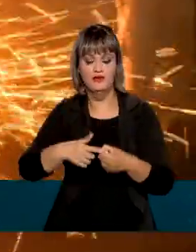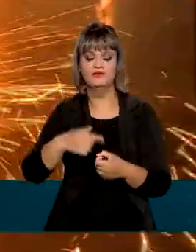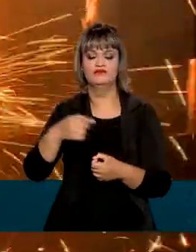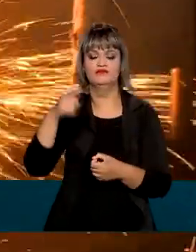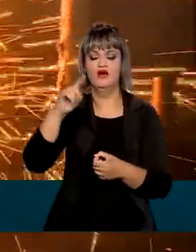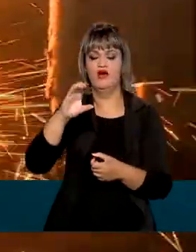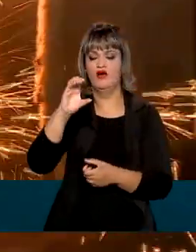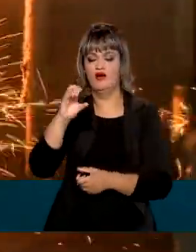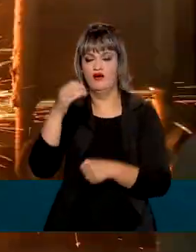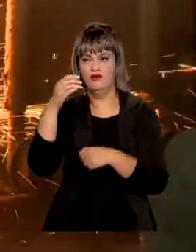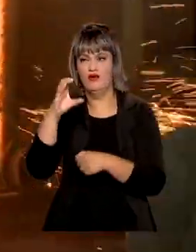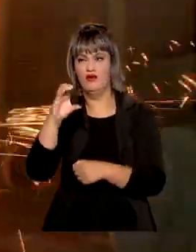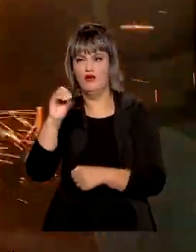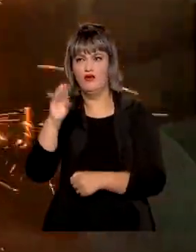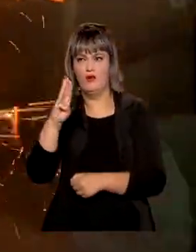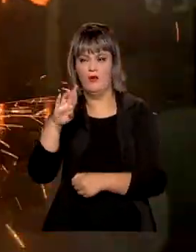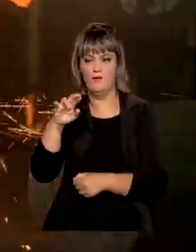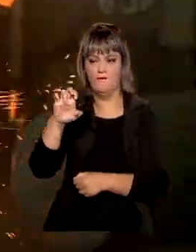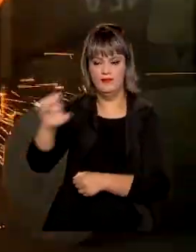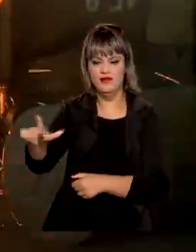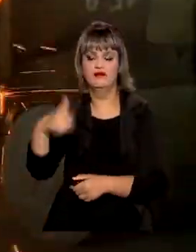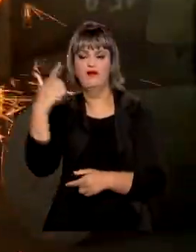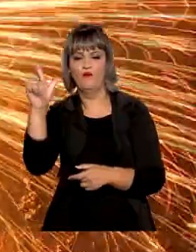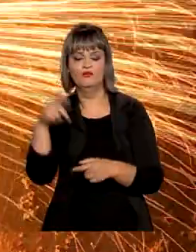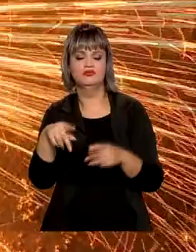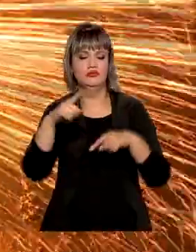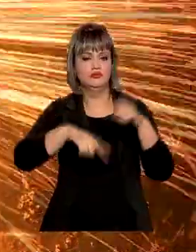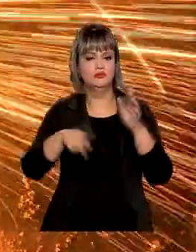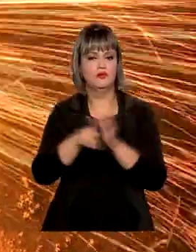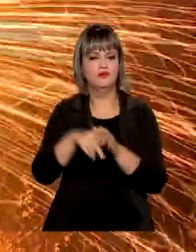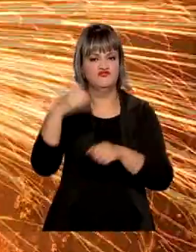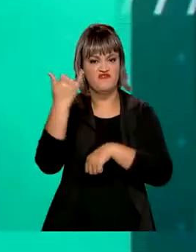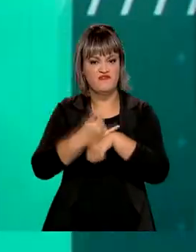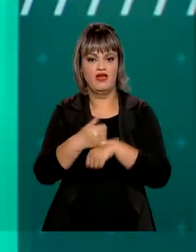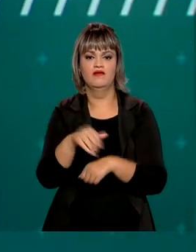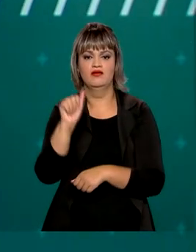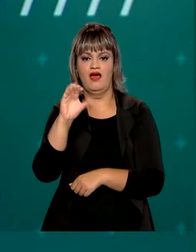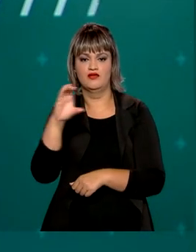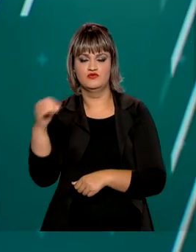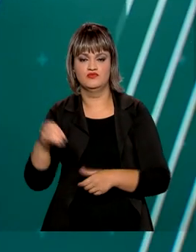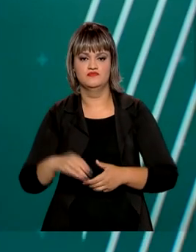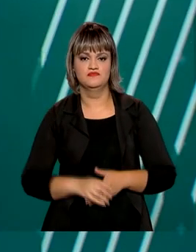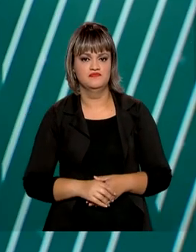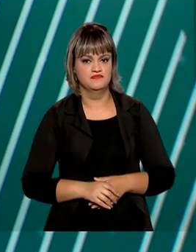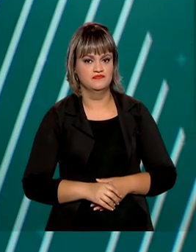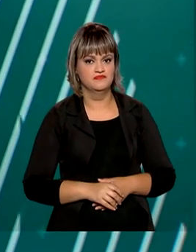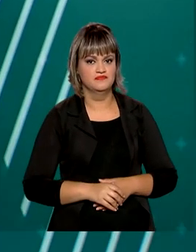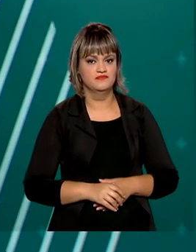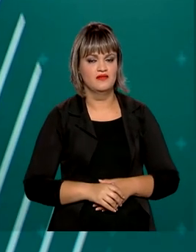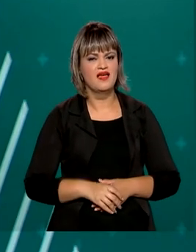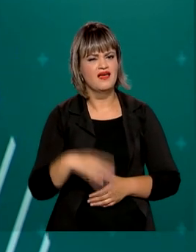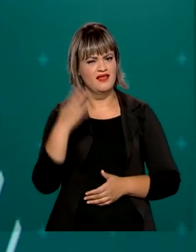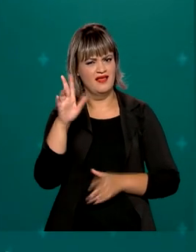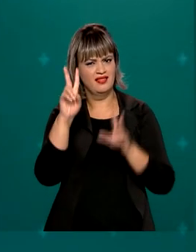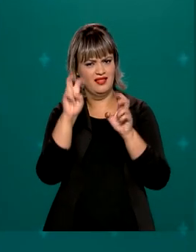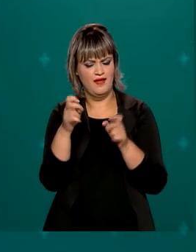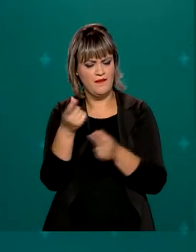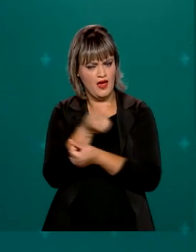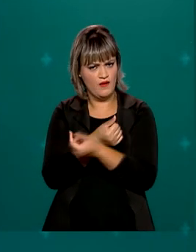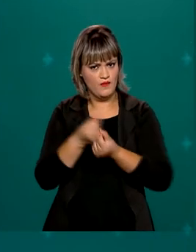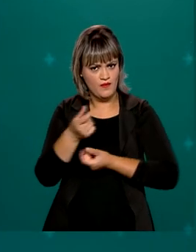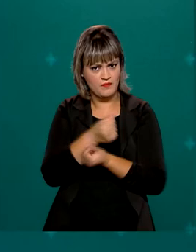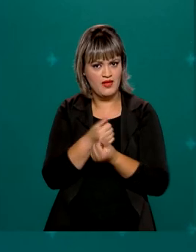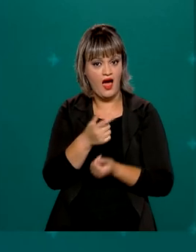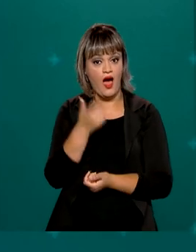cobre e produtos semiacabados de ferro e aço. E já que estamos falando de balança